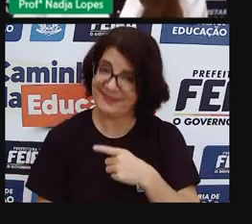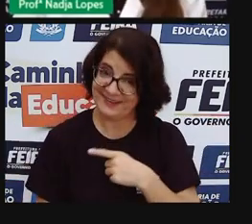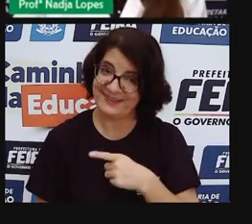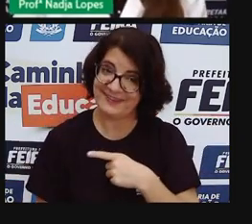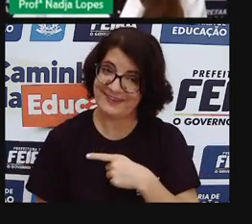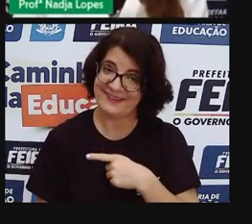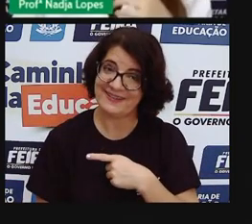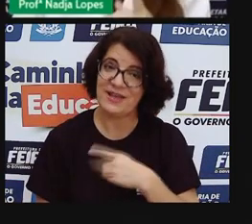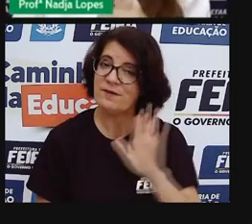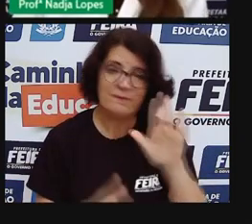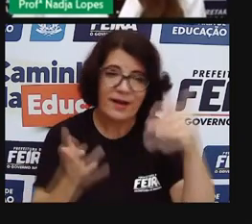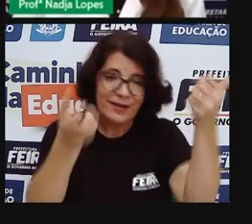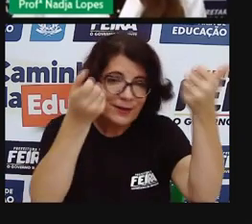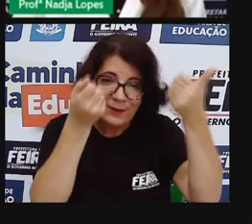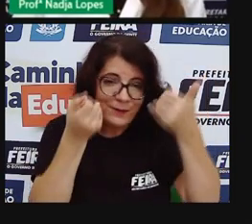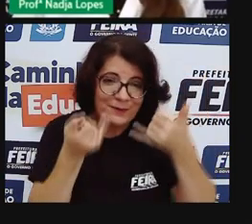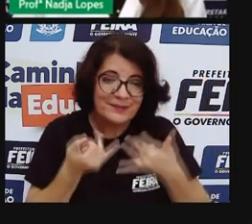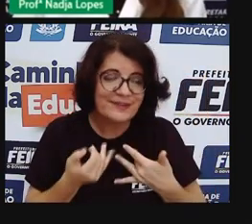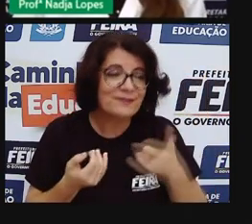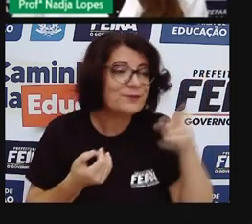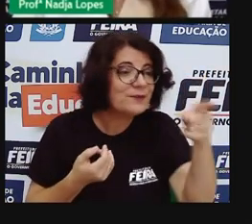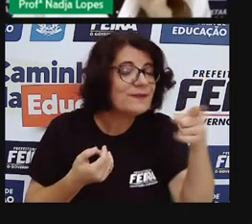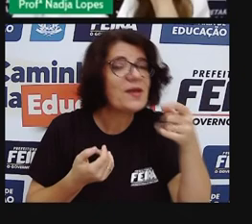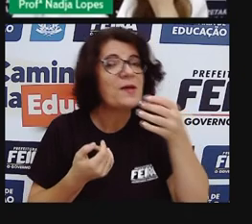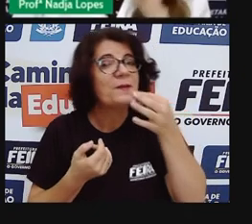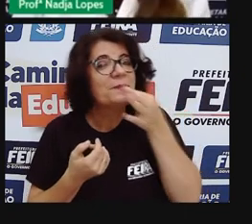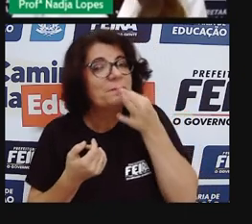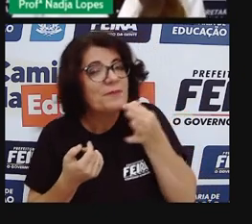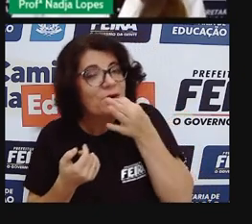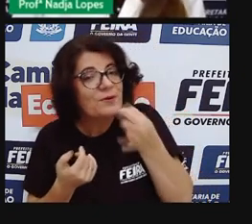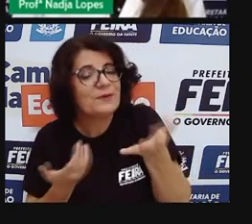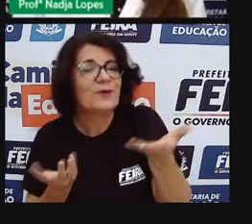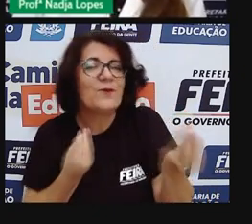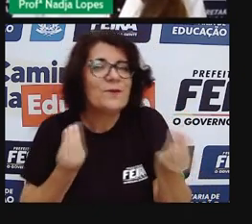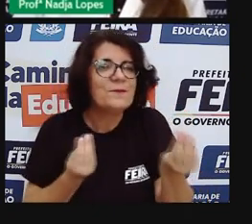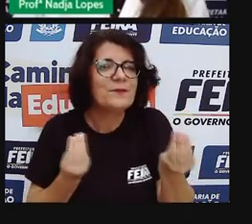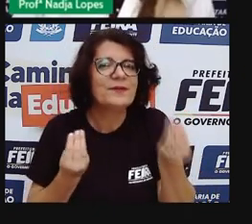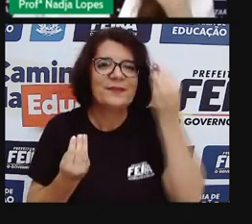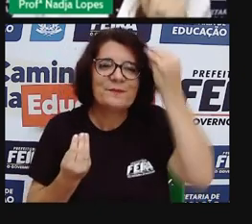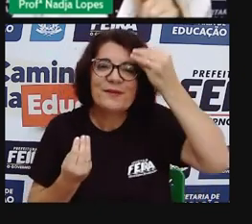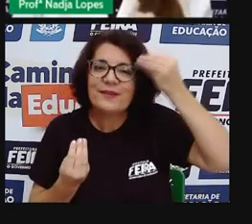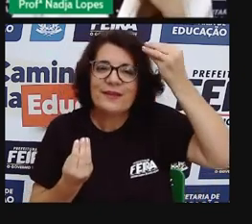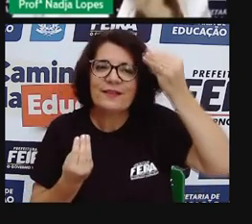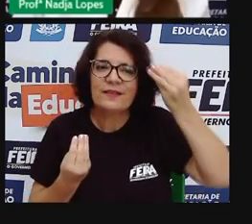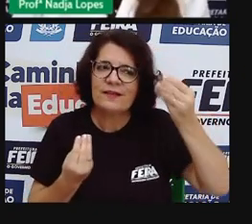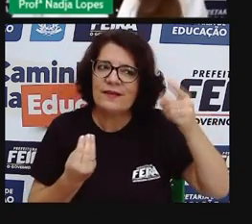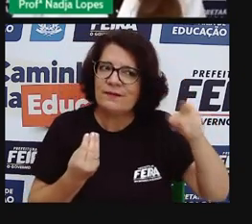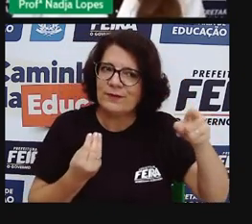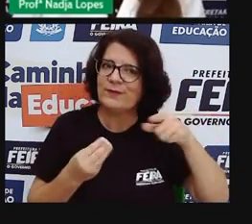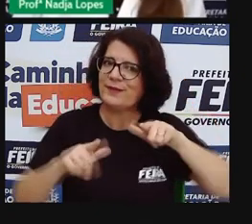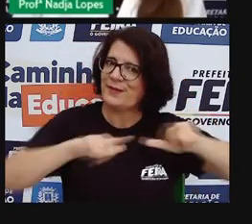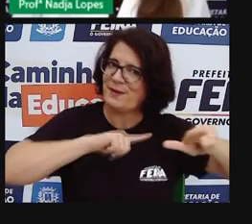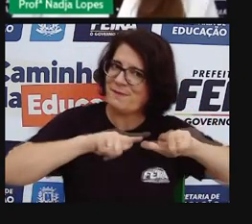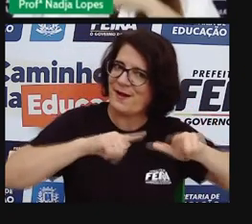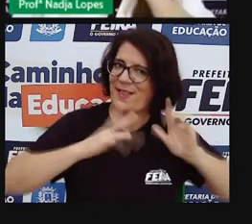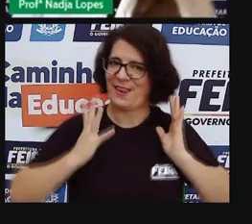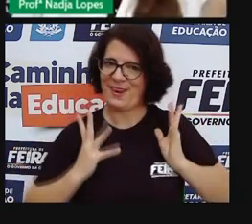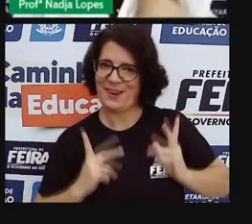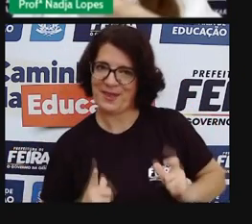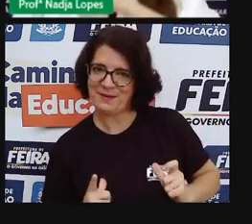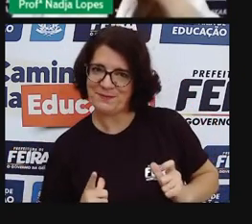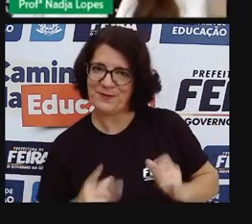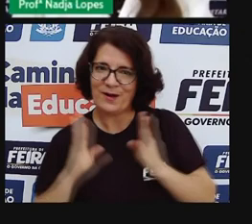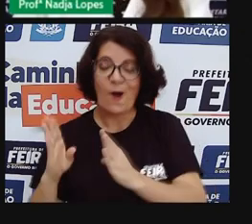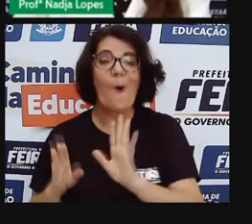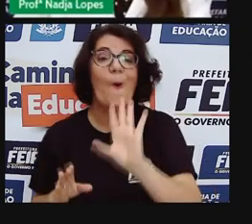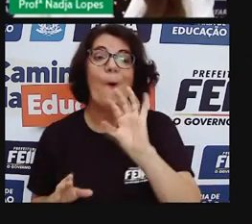conta para a gente um pouquinho da tua experiência. Como é a tua barraca? É limpa, organizada? Ou você é daquele